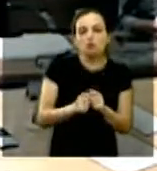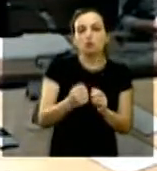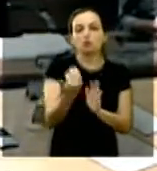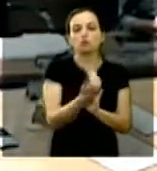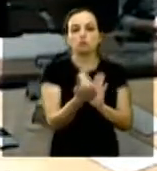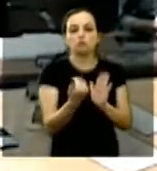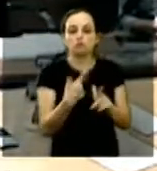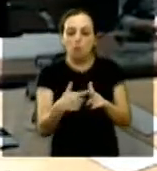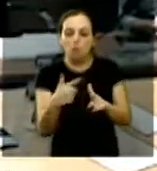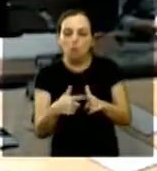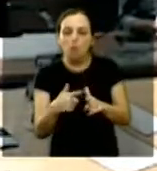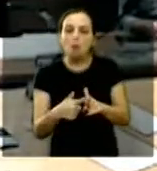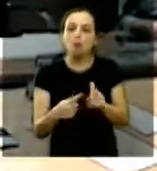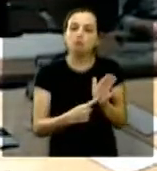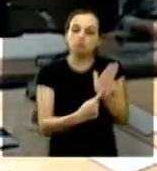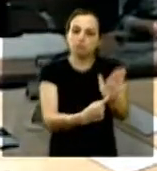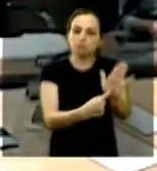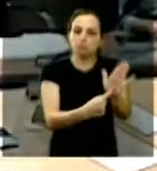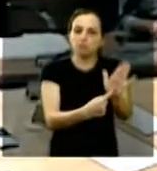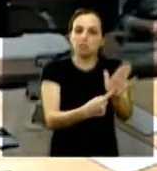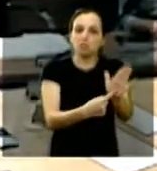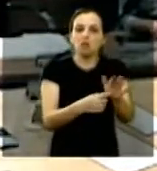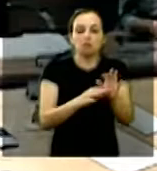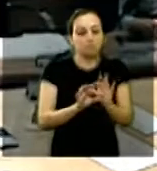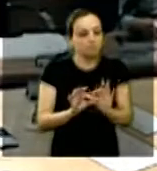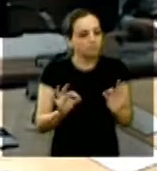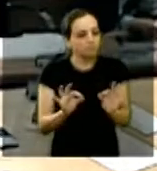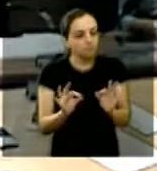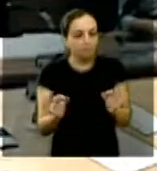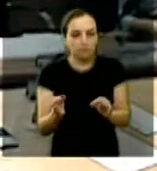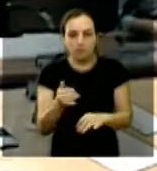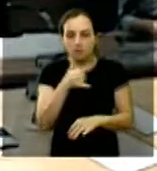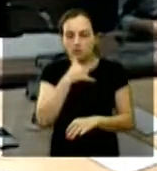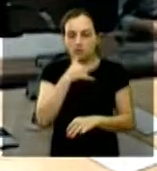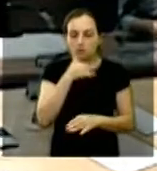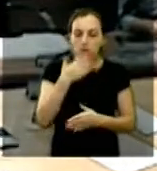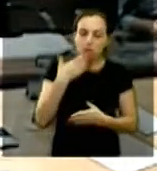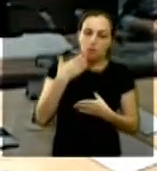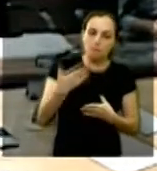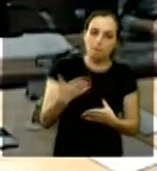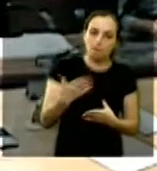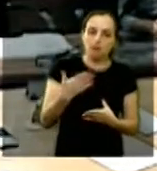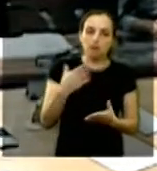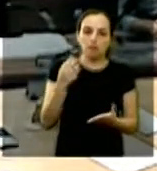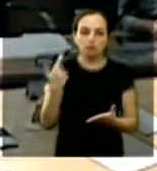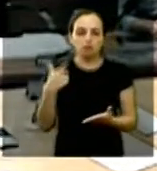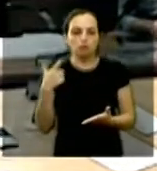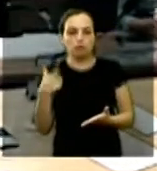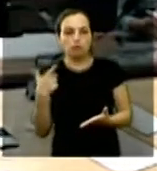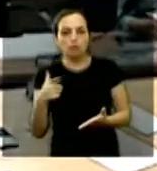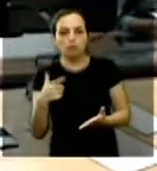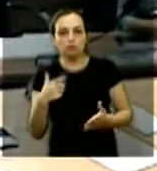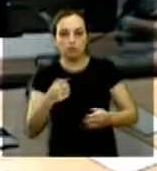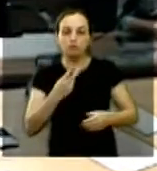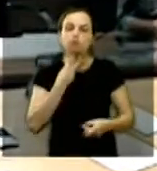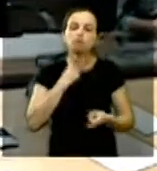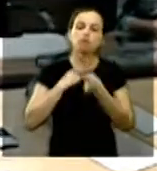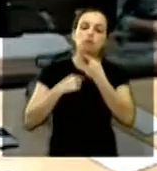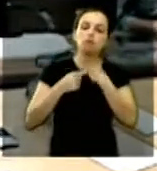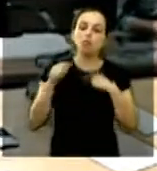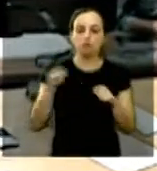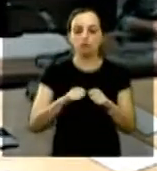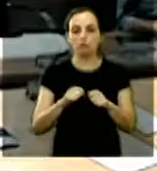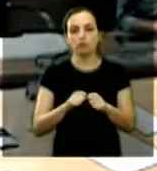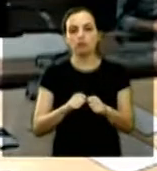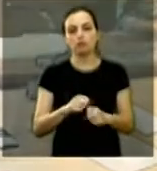citados aqui então é simplesmente lamentável e realmente a gente perde a motivação de fazer qualquer coisa nessa casa obrigada